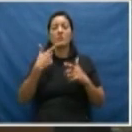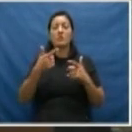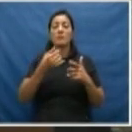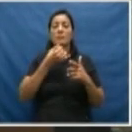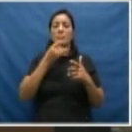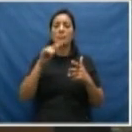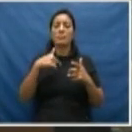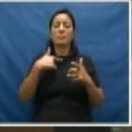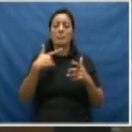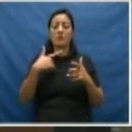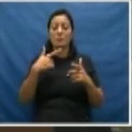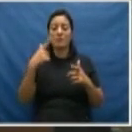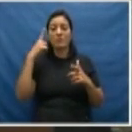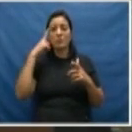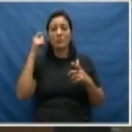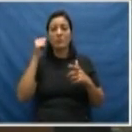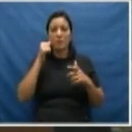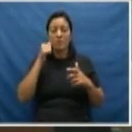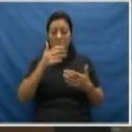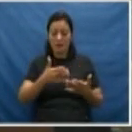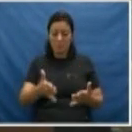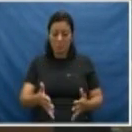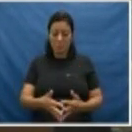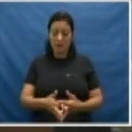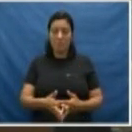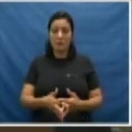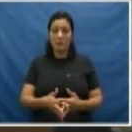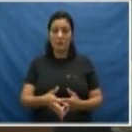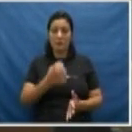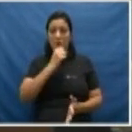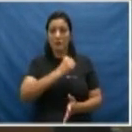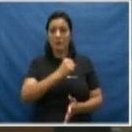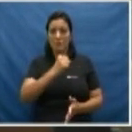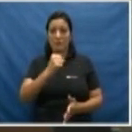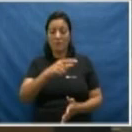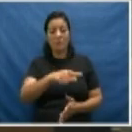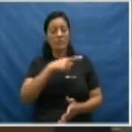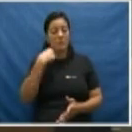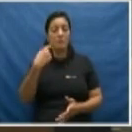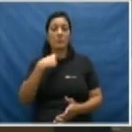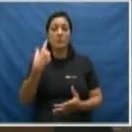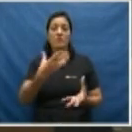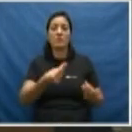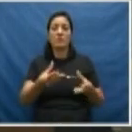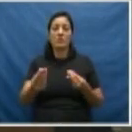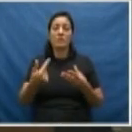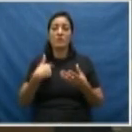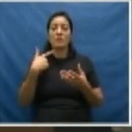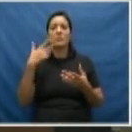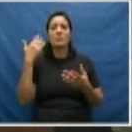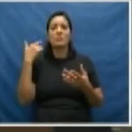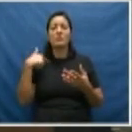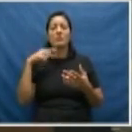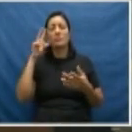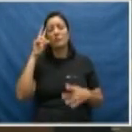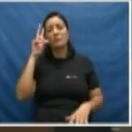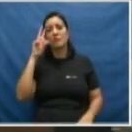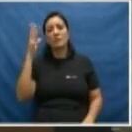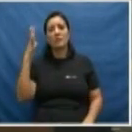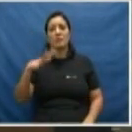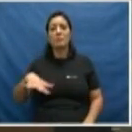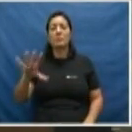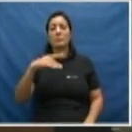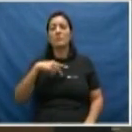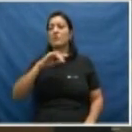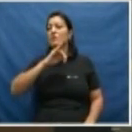infelizmente, na questão da violência contra a mulher. Os crimes de morte contra as mulheres. E quando nós tivemos, eu queria lembrar aqui, toda